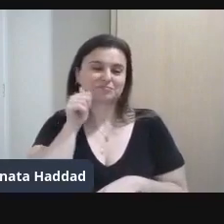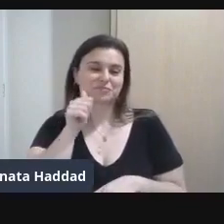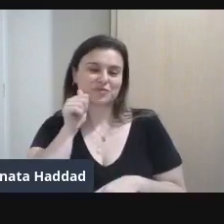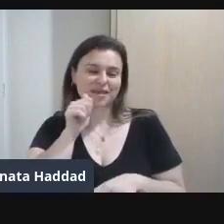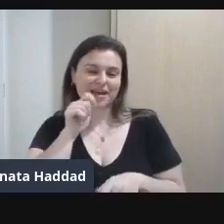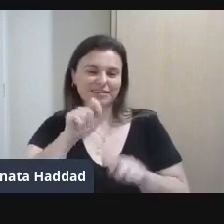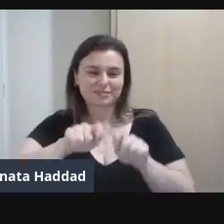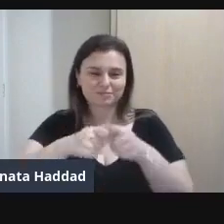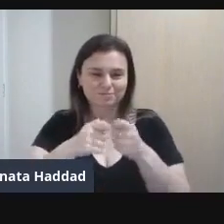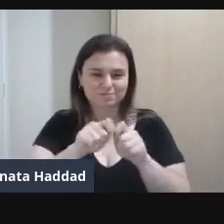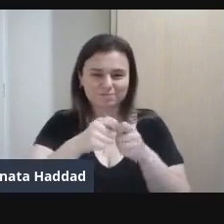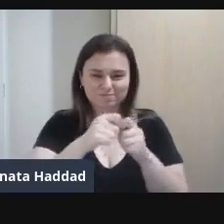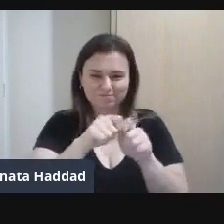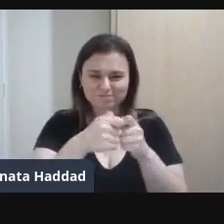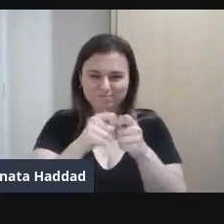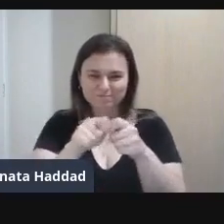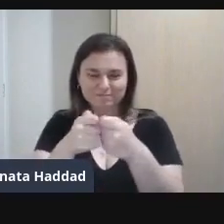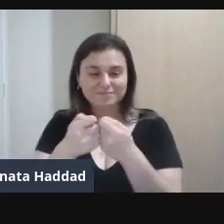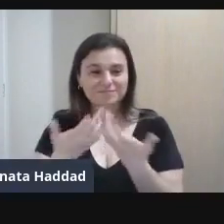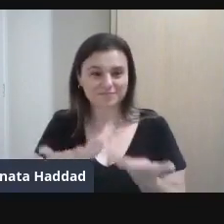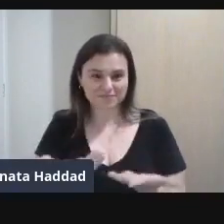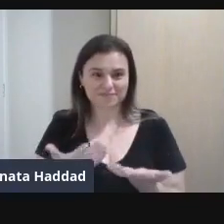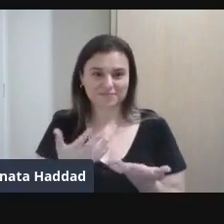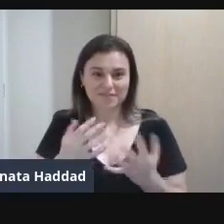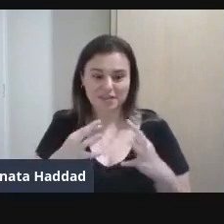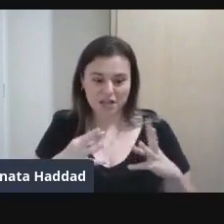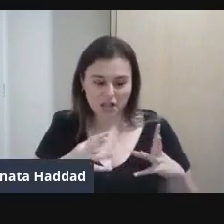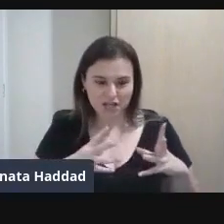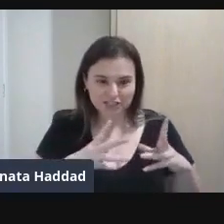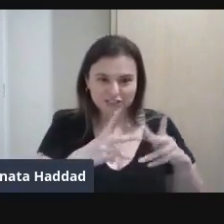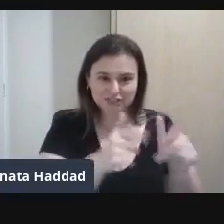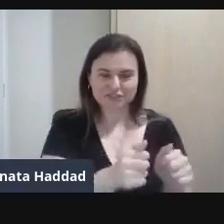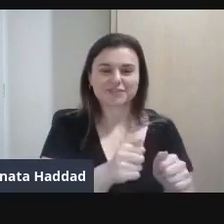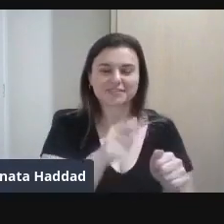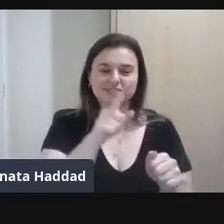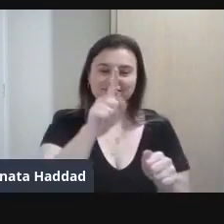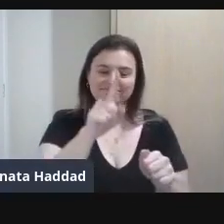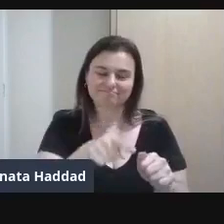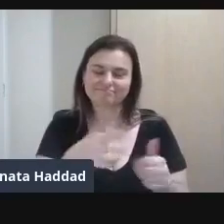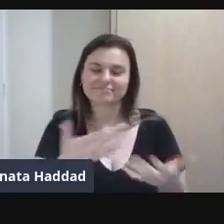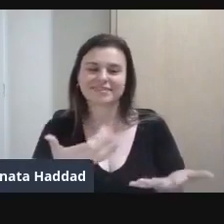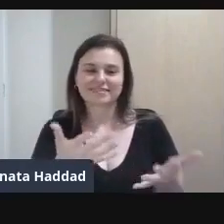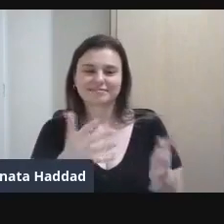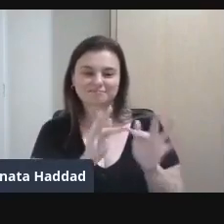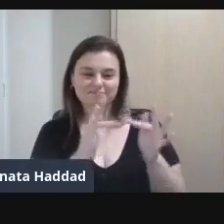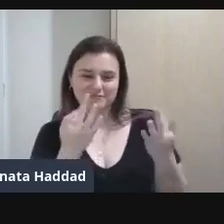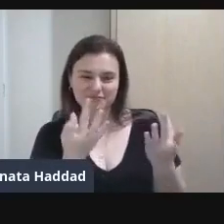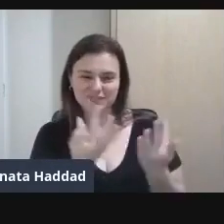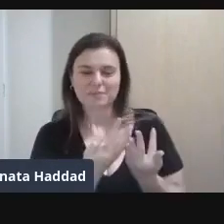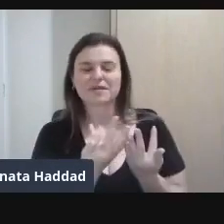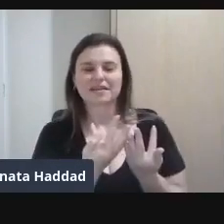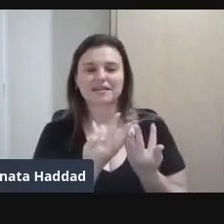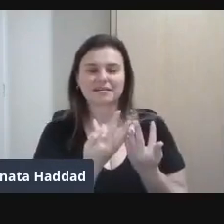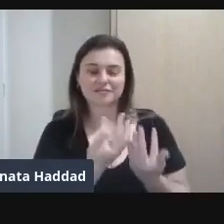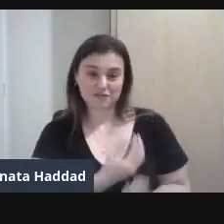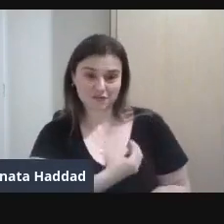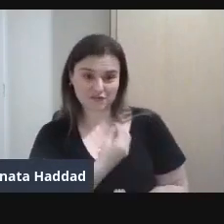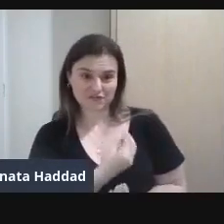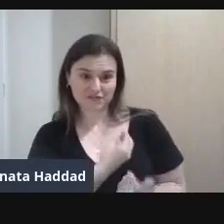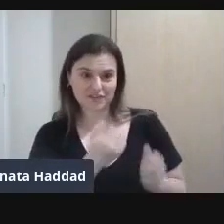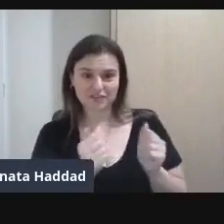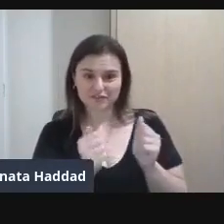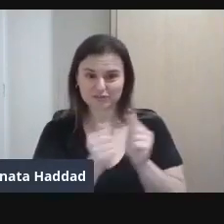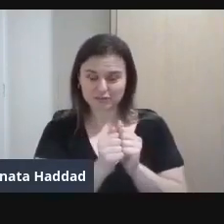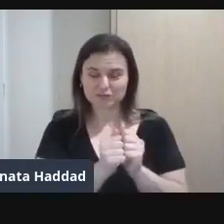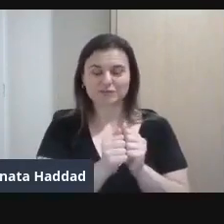E essas bordadeiras Elas são todas Parentes, irmãs Vivem juntas A Ângela Antônia A